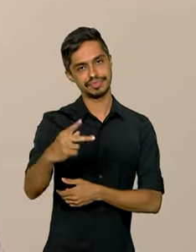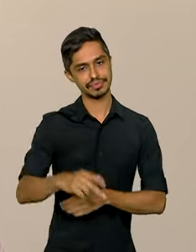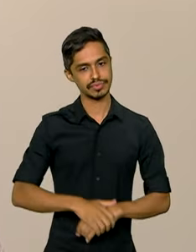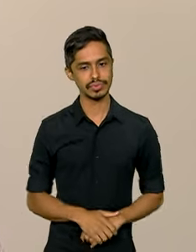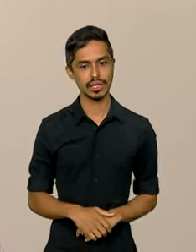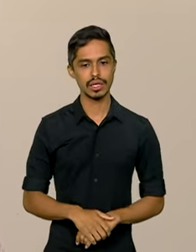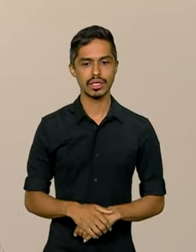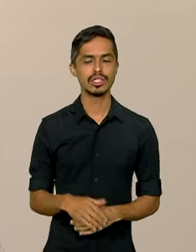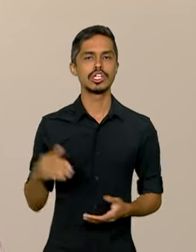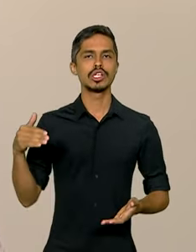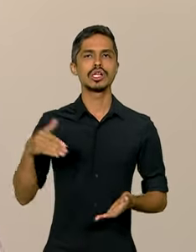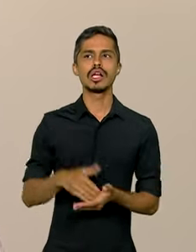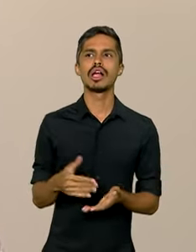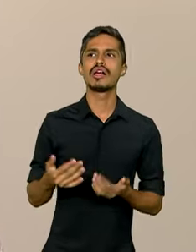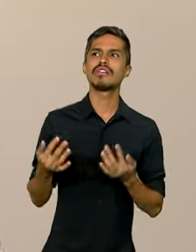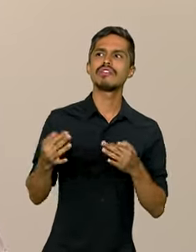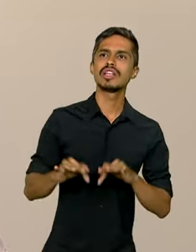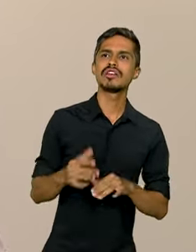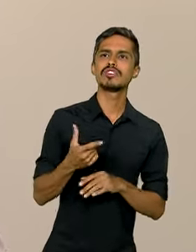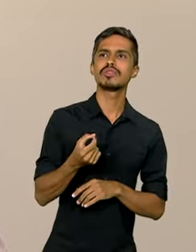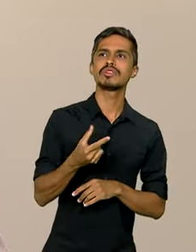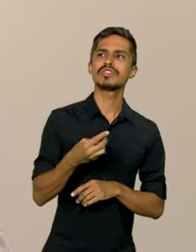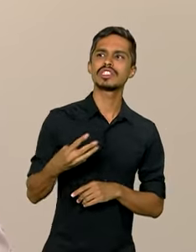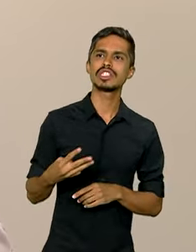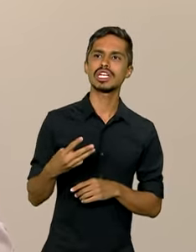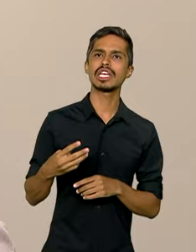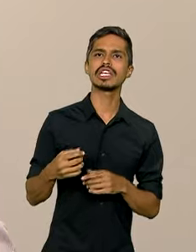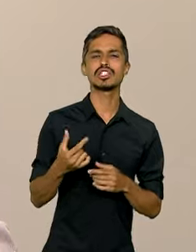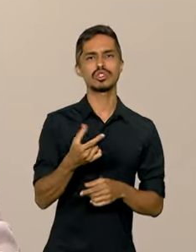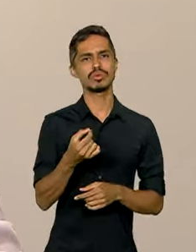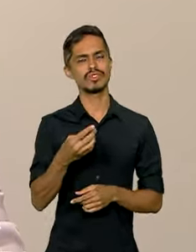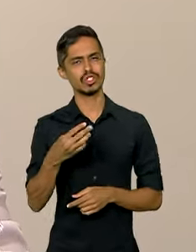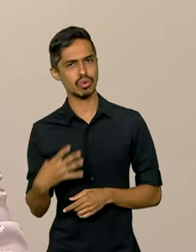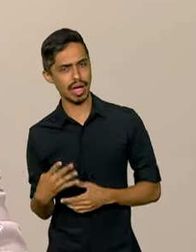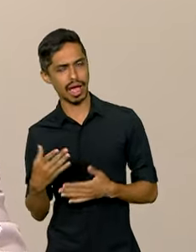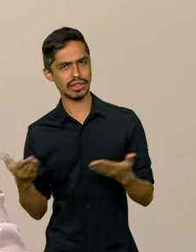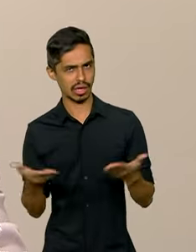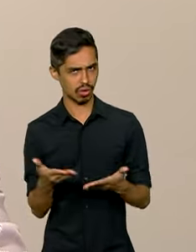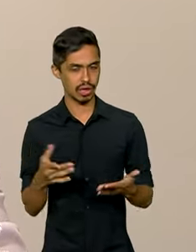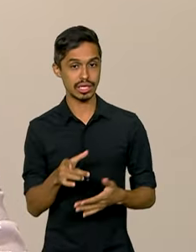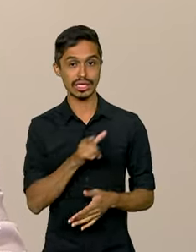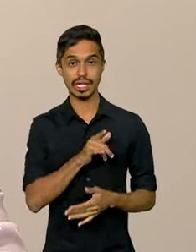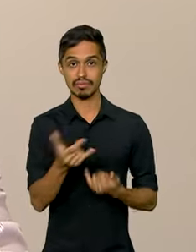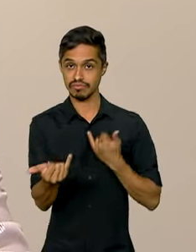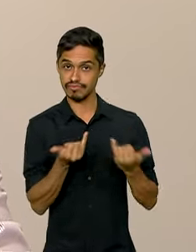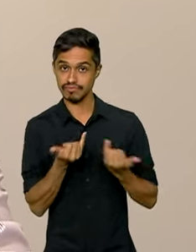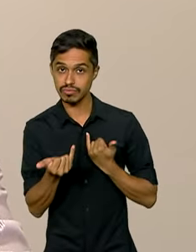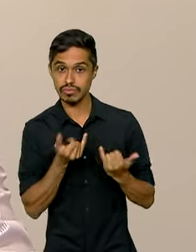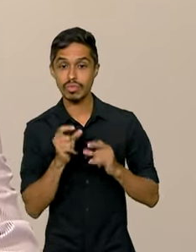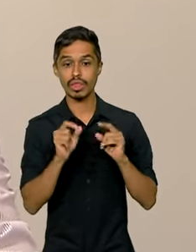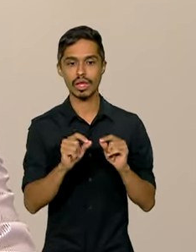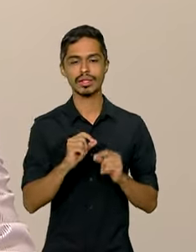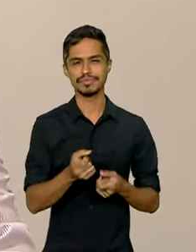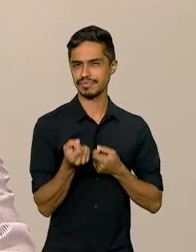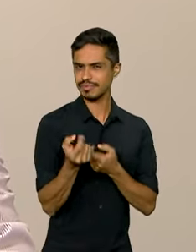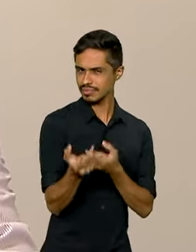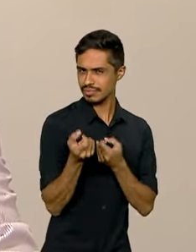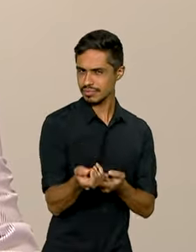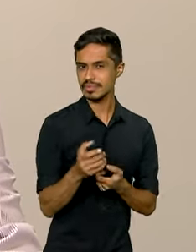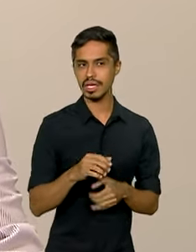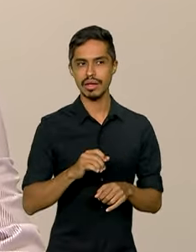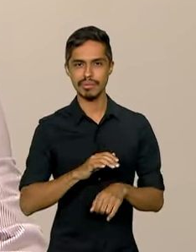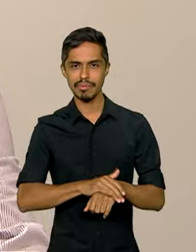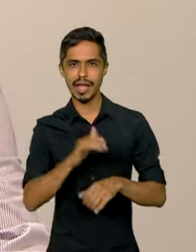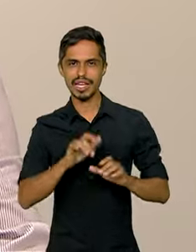na última semana de 2023 e agora no início de 2024, a gente tem notícias de que os golpistas estão